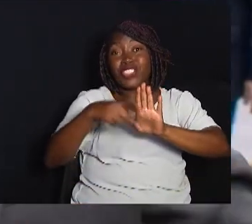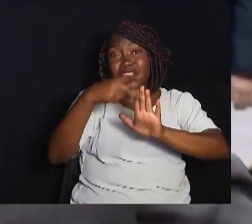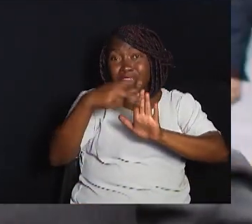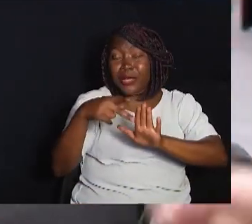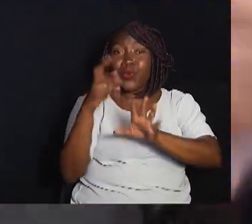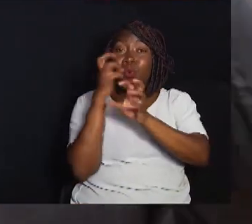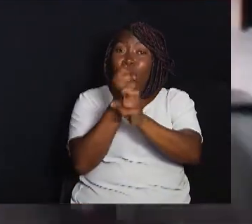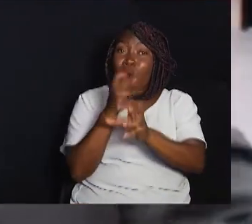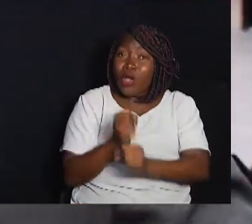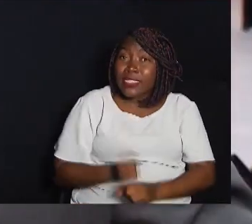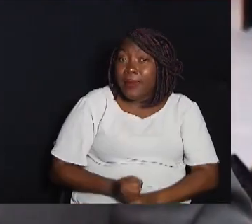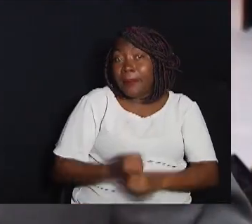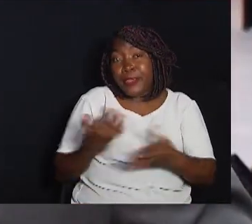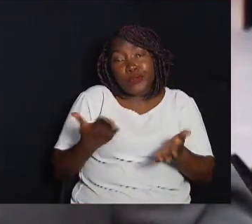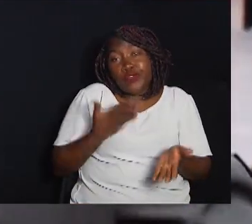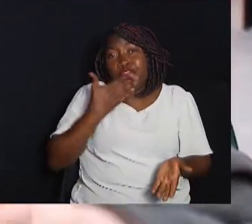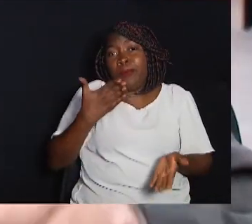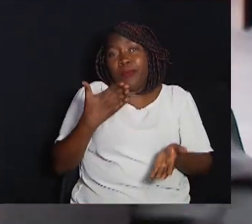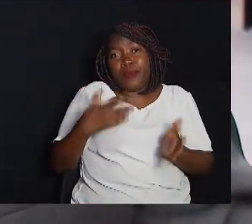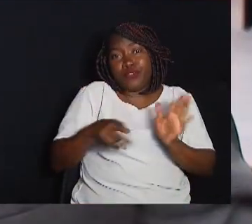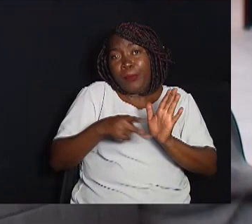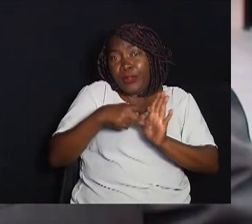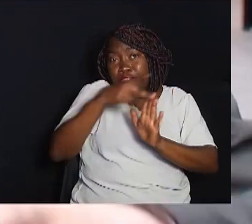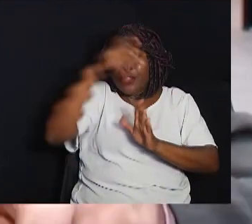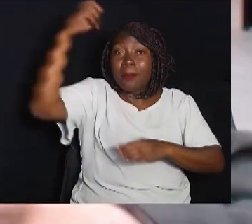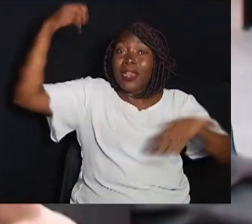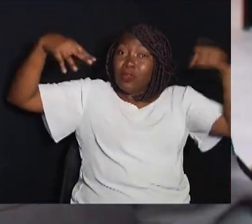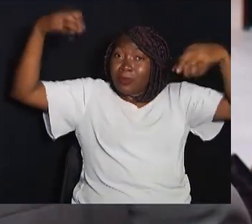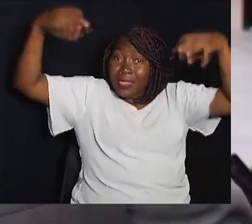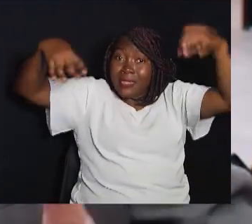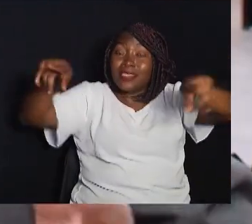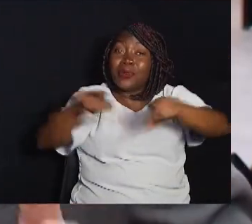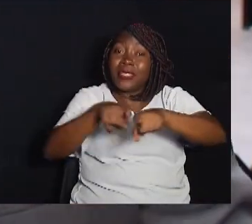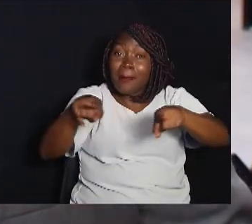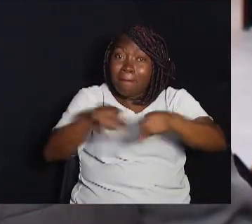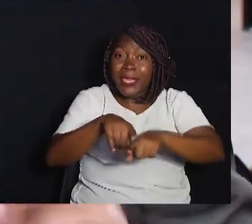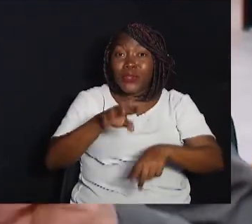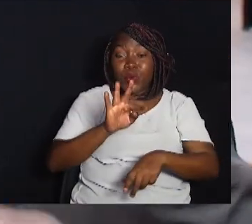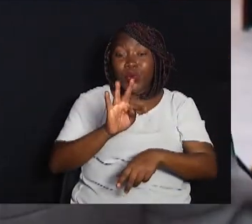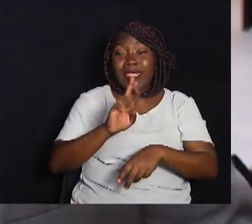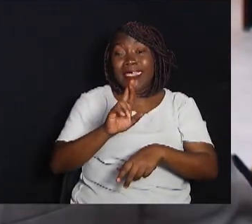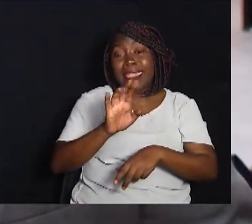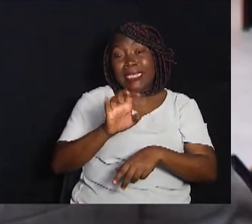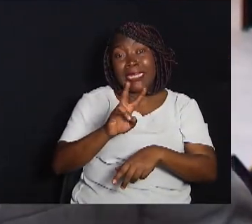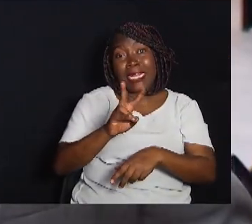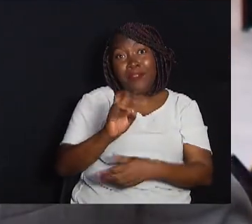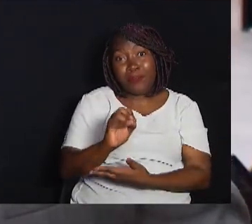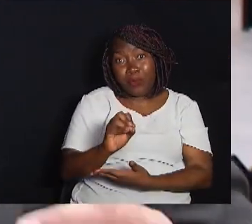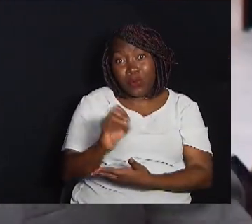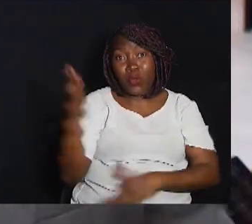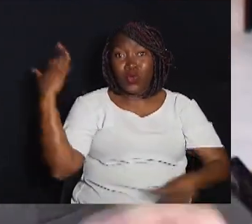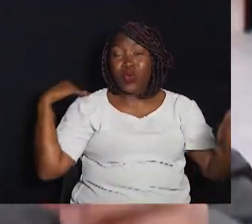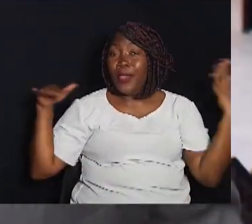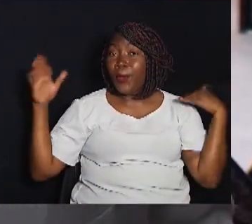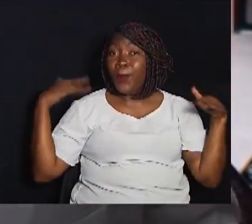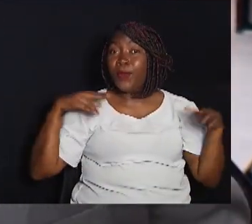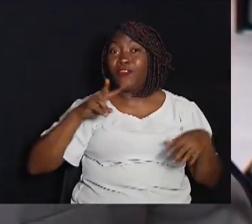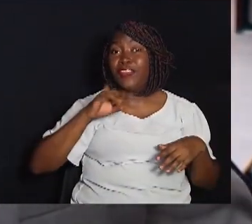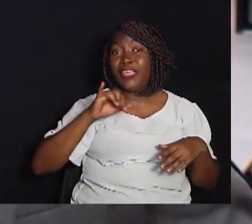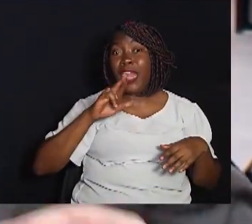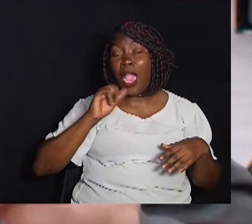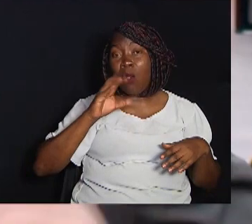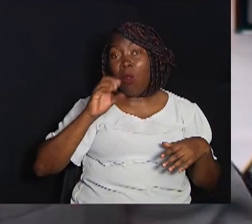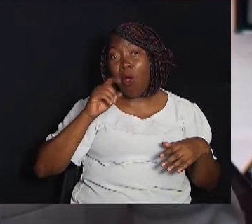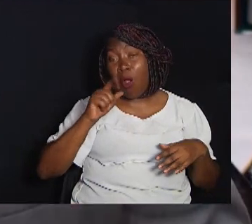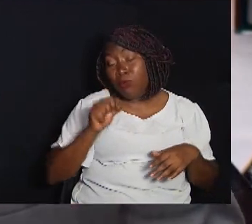tipo de projeto para a iluminação também do trevo Ali do trevo, do aeroporto de Viracopos Porque também